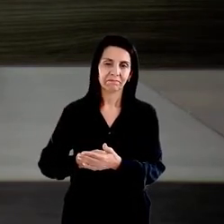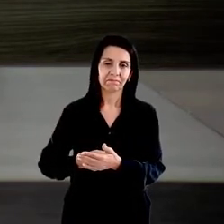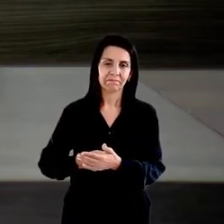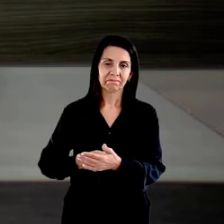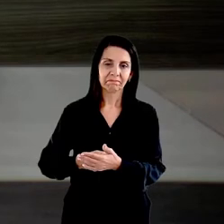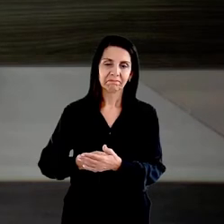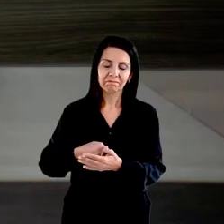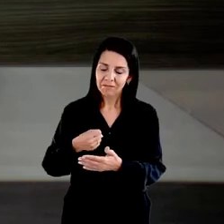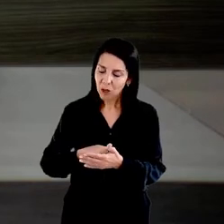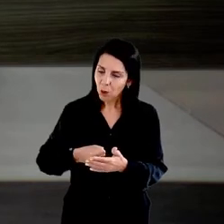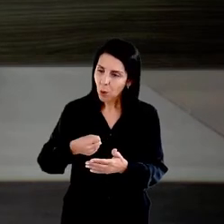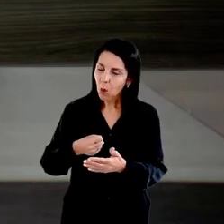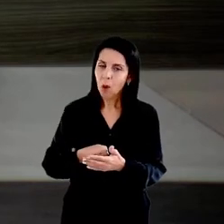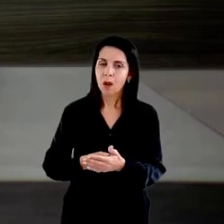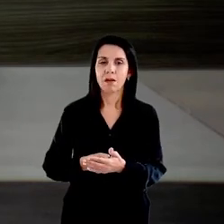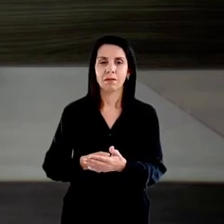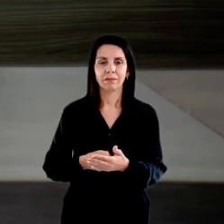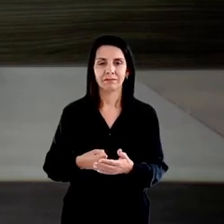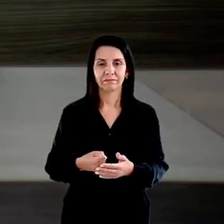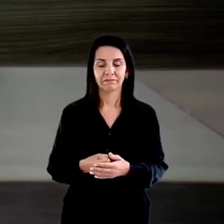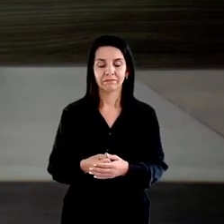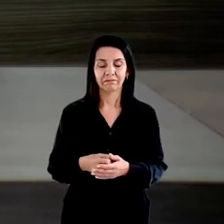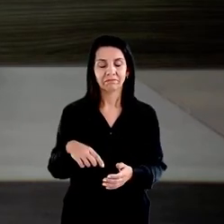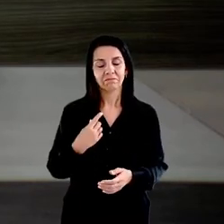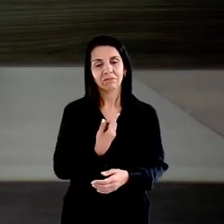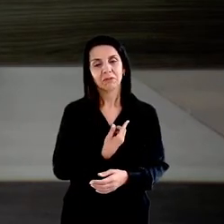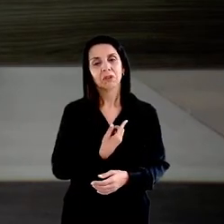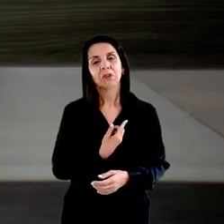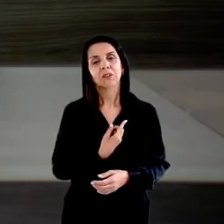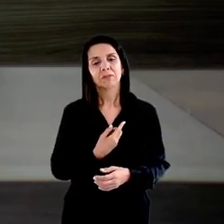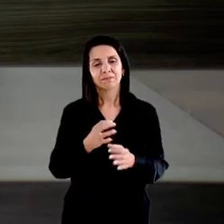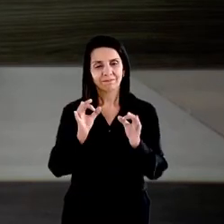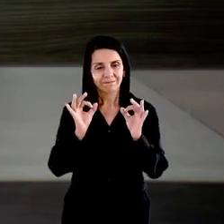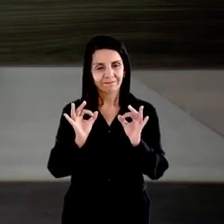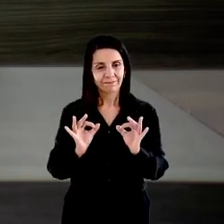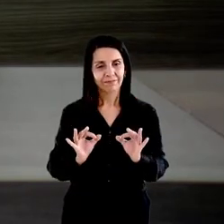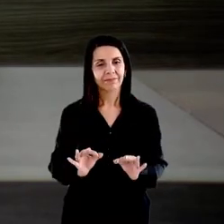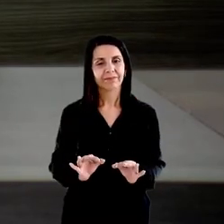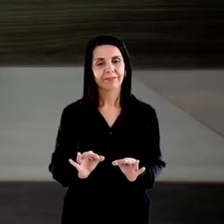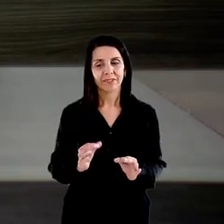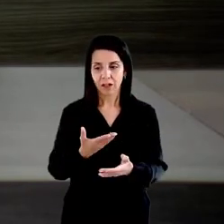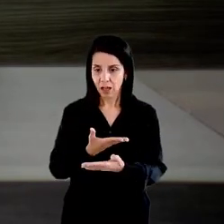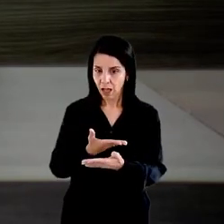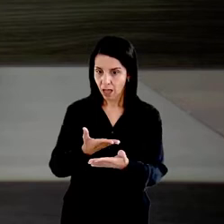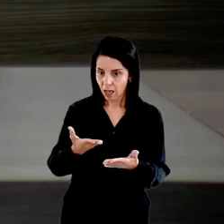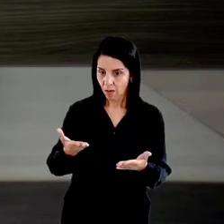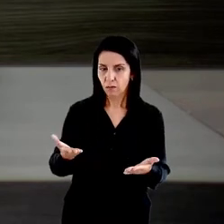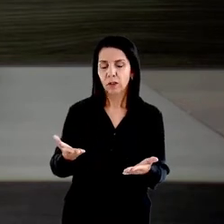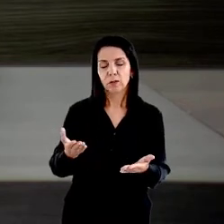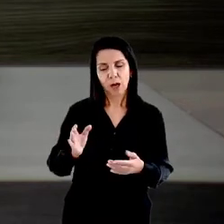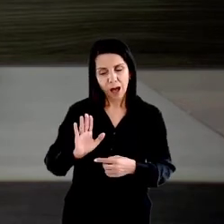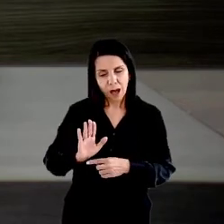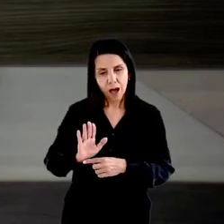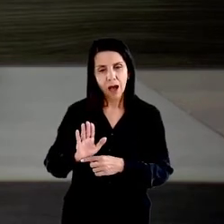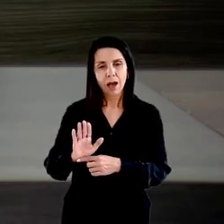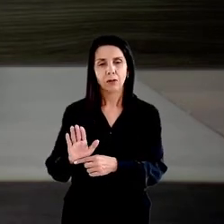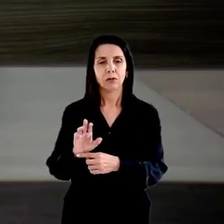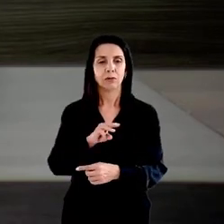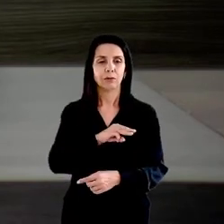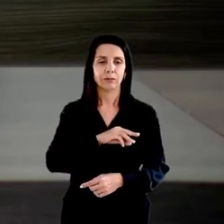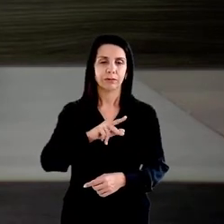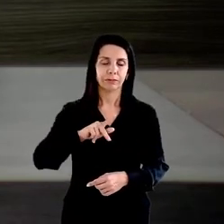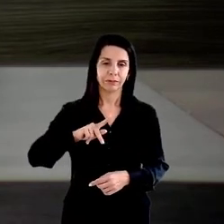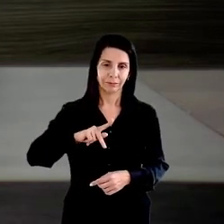temos, assim, certeza que os senhores e senhoras trarão uma contribuição imensa para o Ministério Público brasileiro.